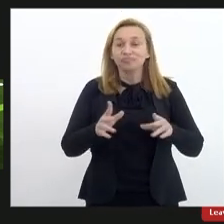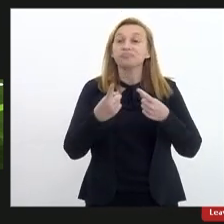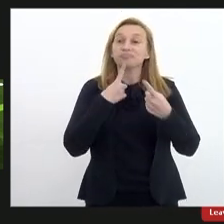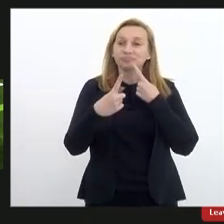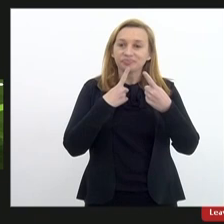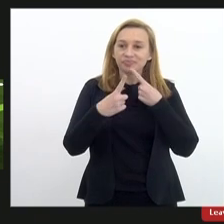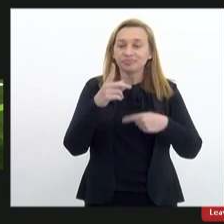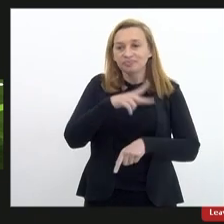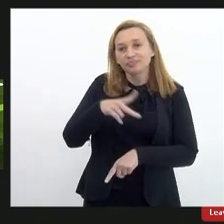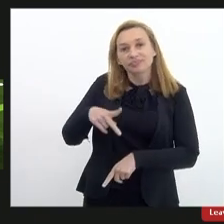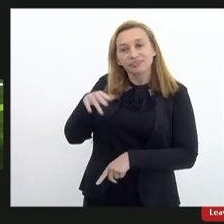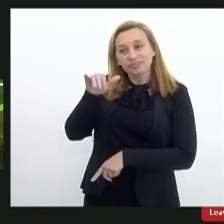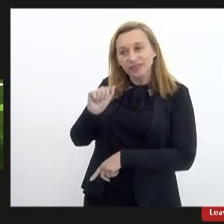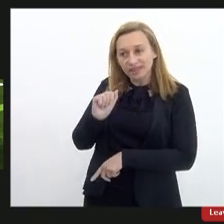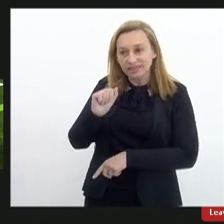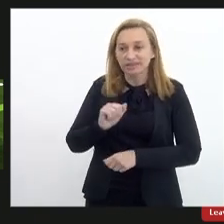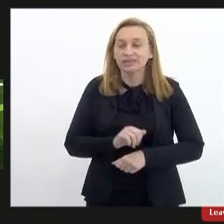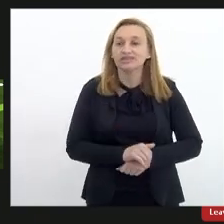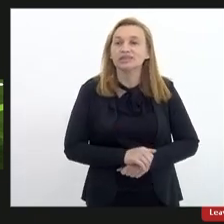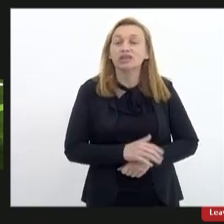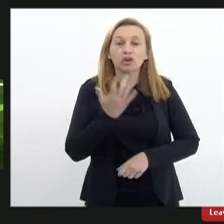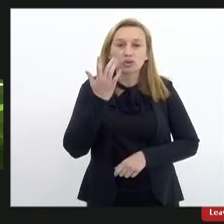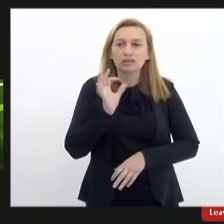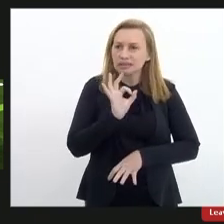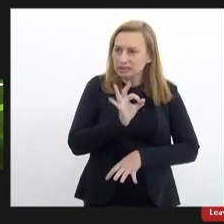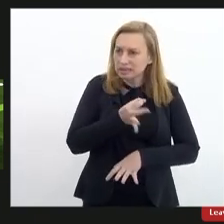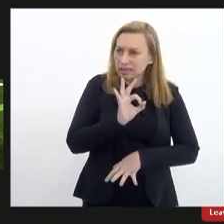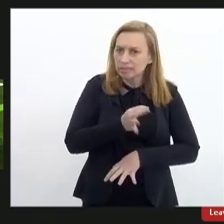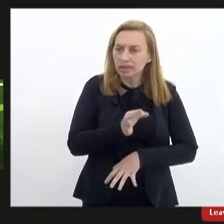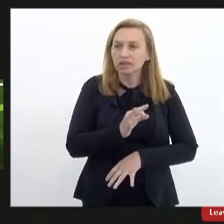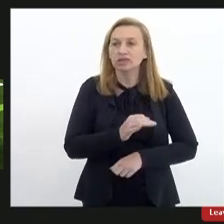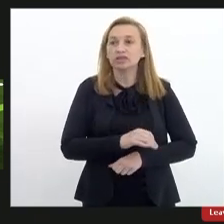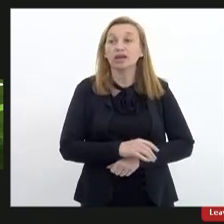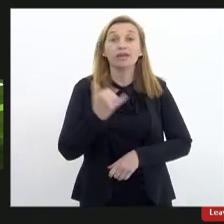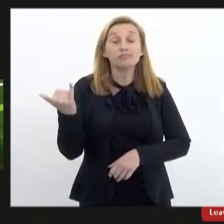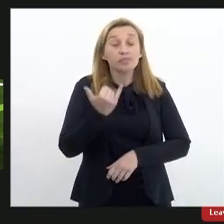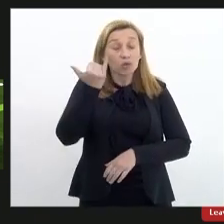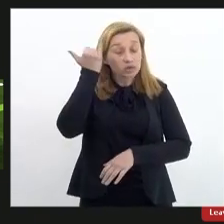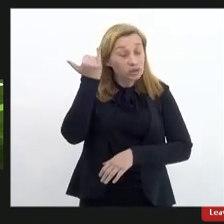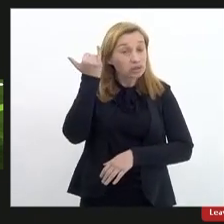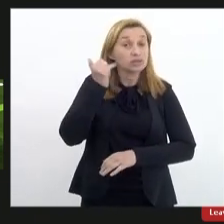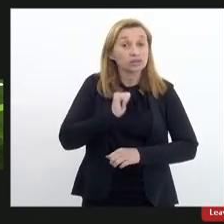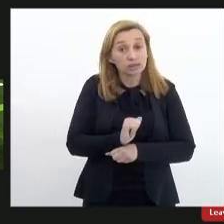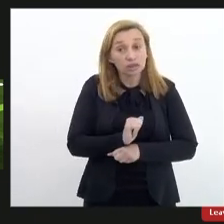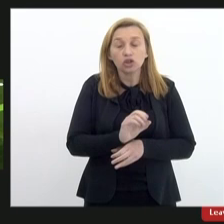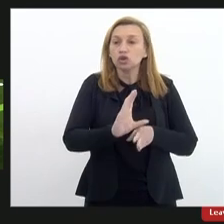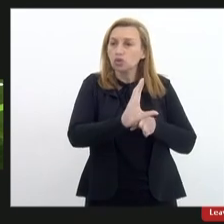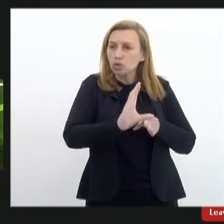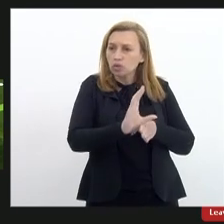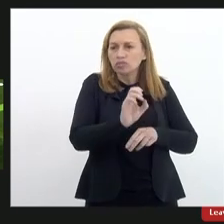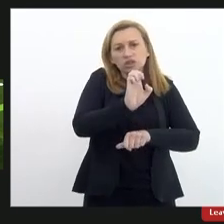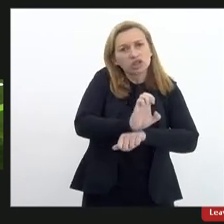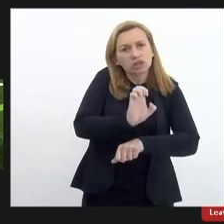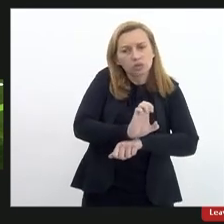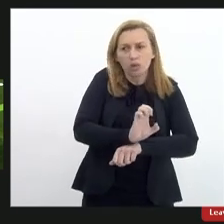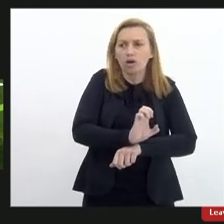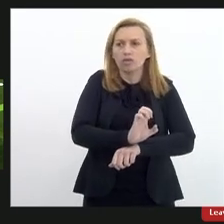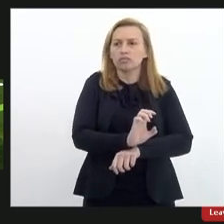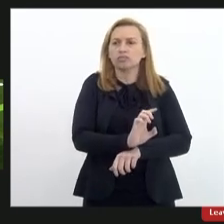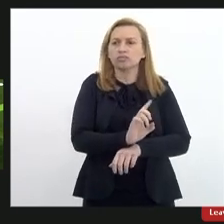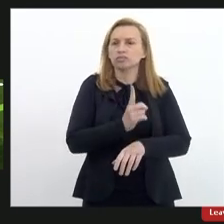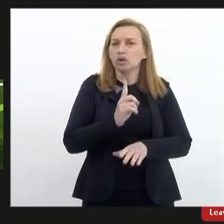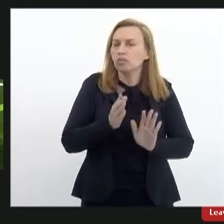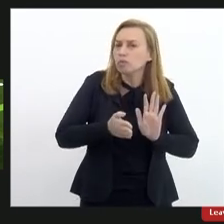professora Ana a gente logicamente que a gente né com a importância de um de um conselho estadual a gente não está